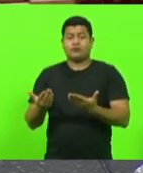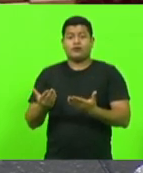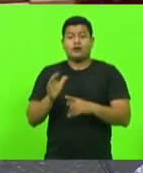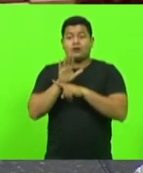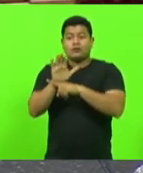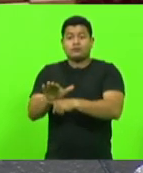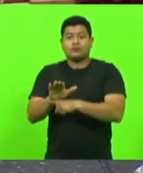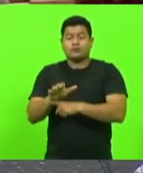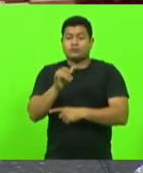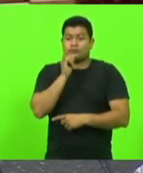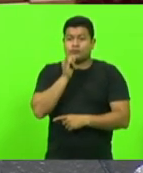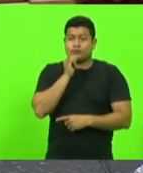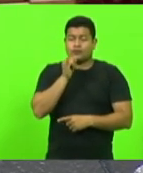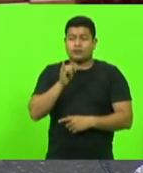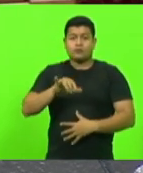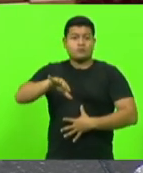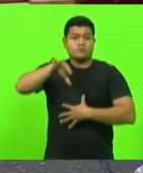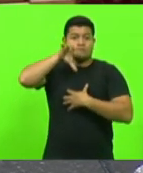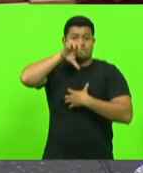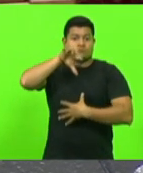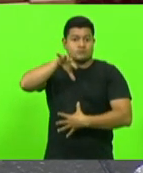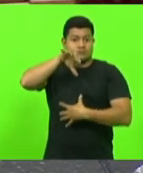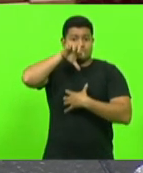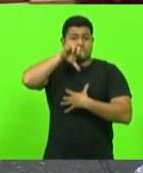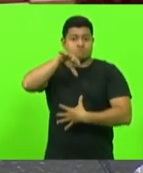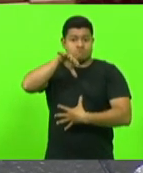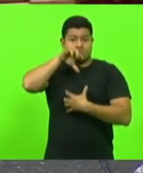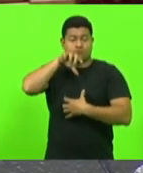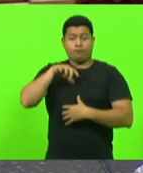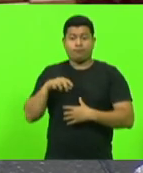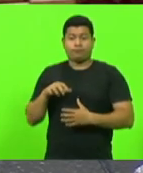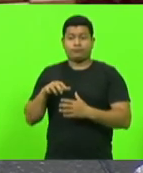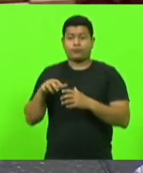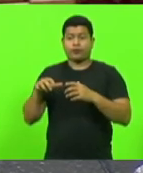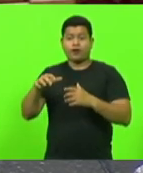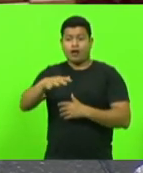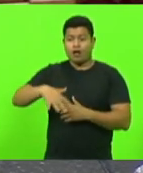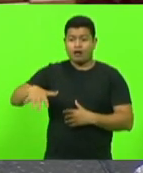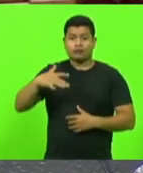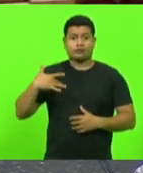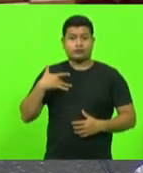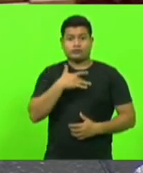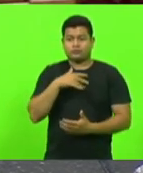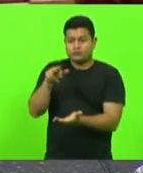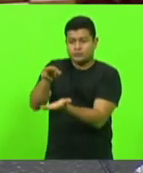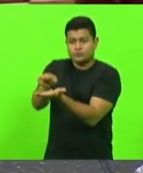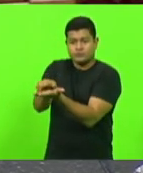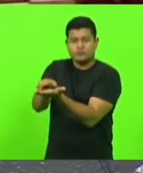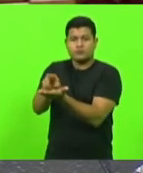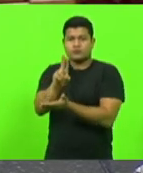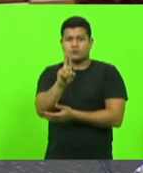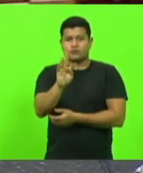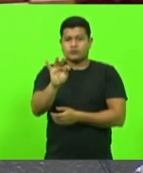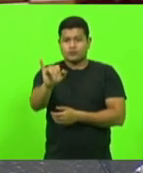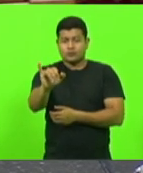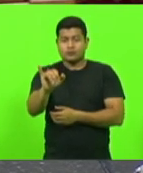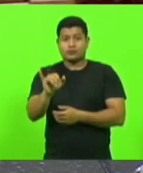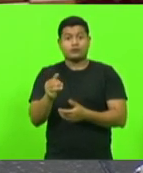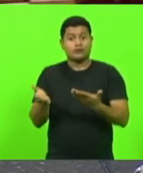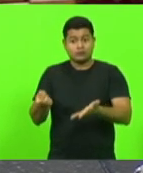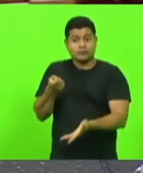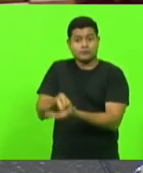a fisioterapia respiratória nos leitos de UTI dos hospitais. Essa exigência